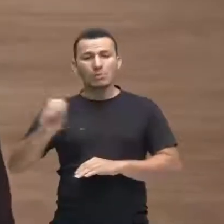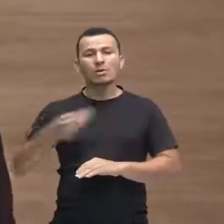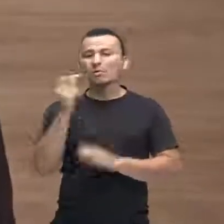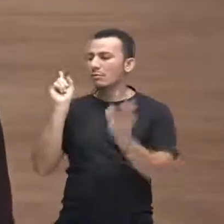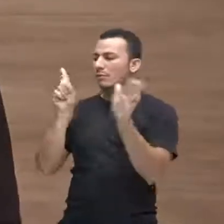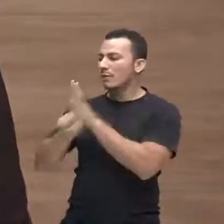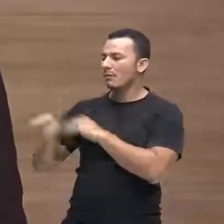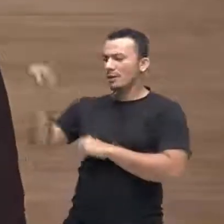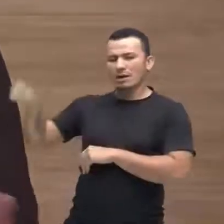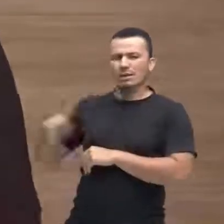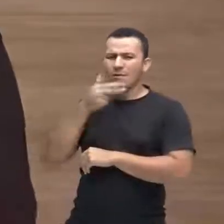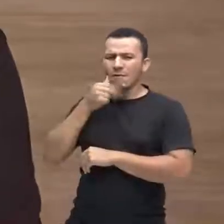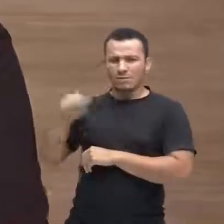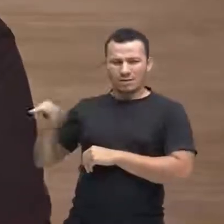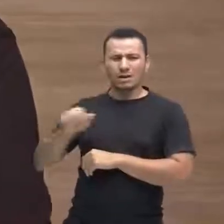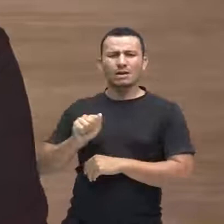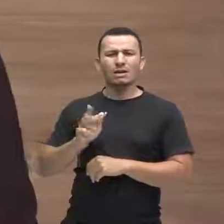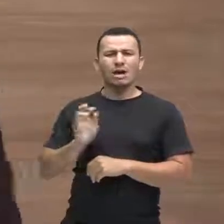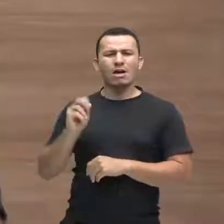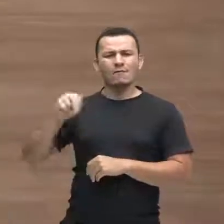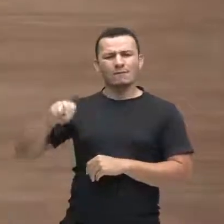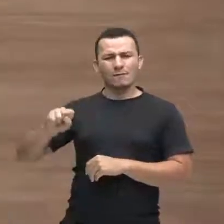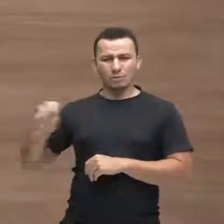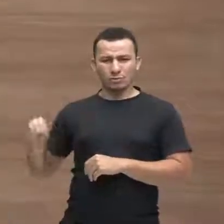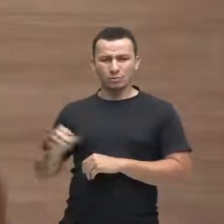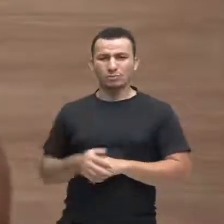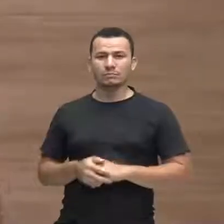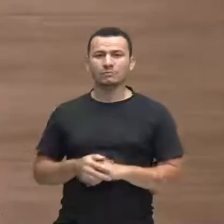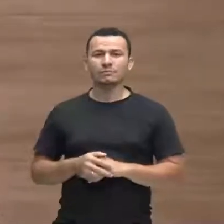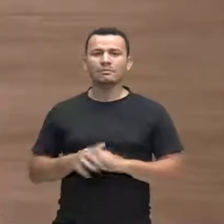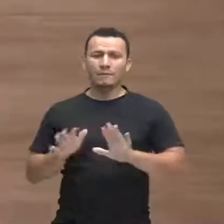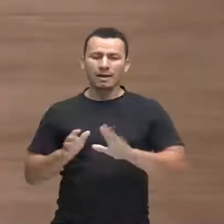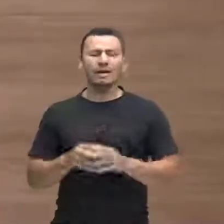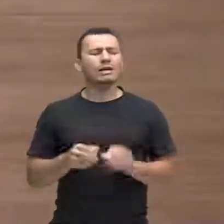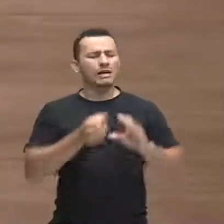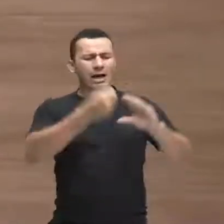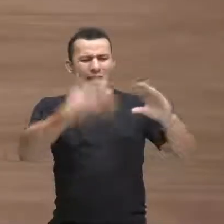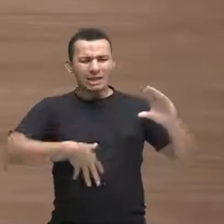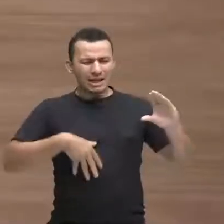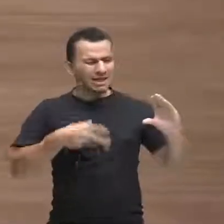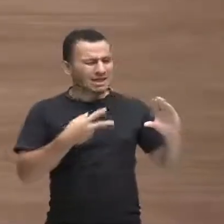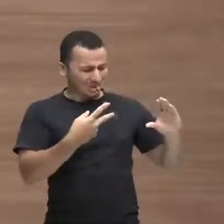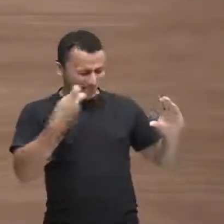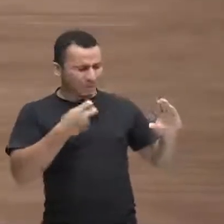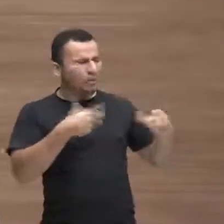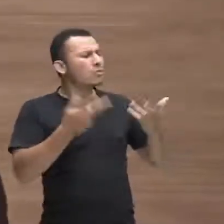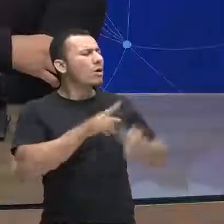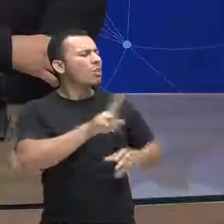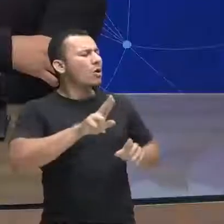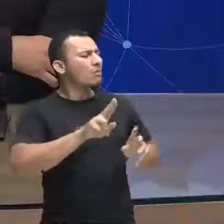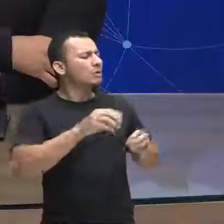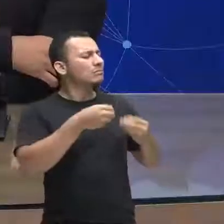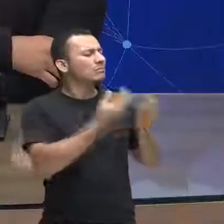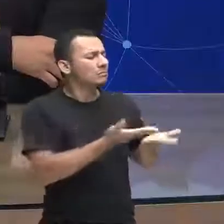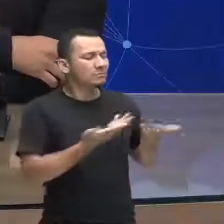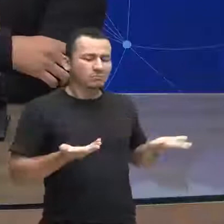Afonso. Afonso, que nome você daria para essa criatura, com esta característica? Um nome?